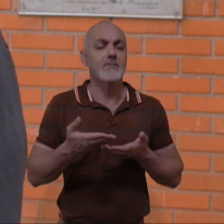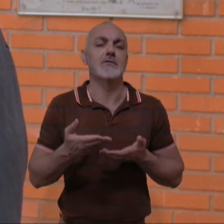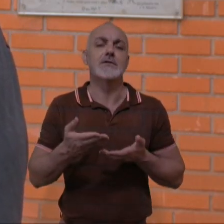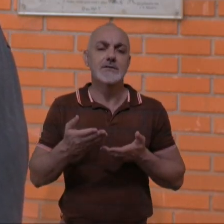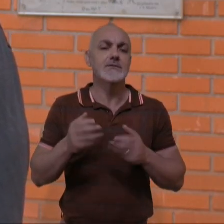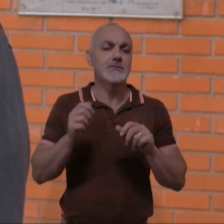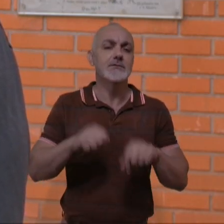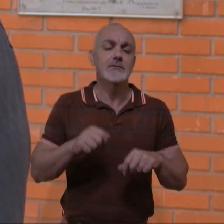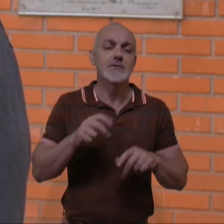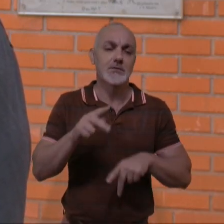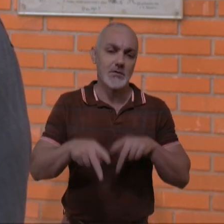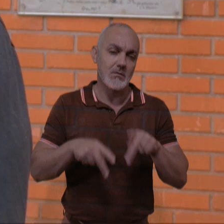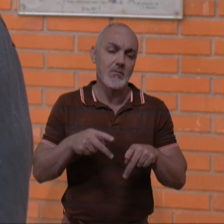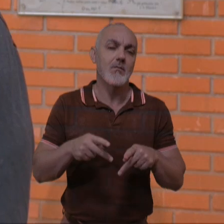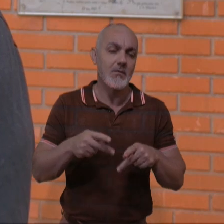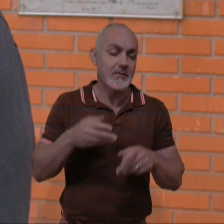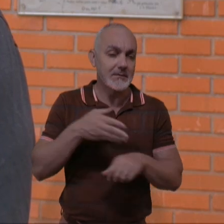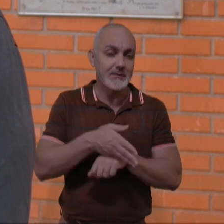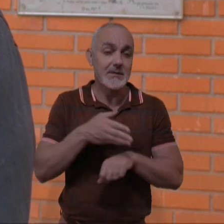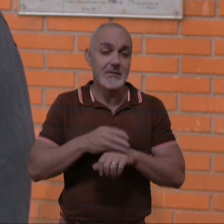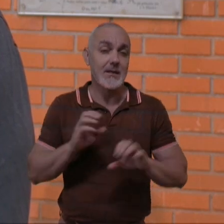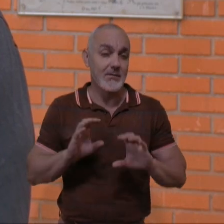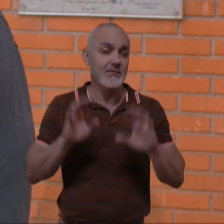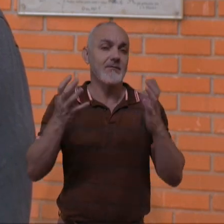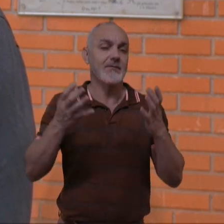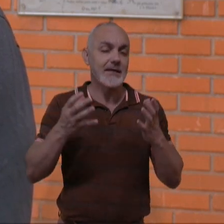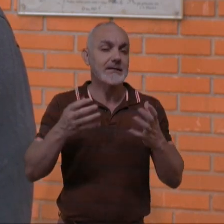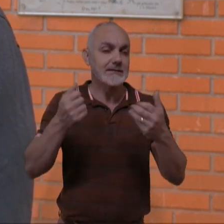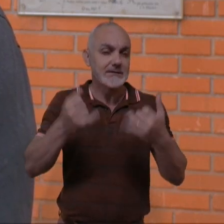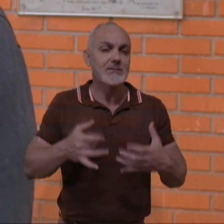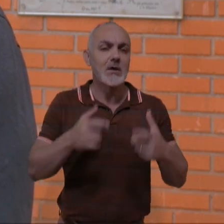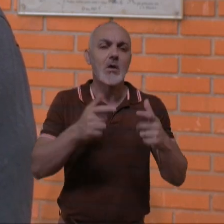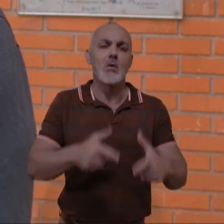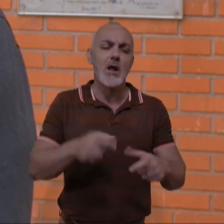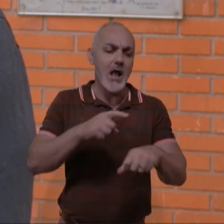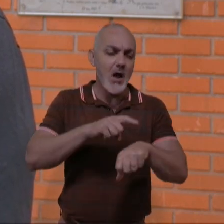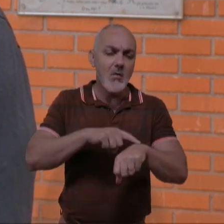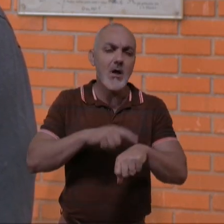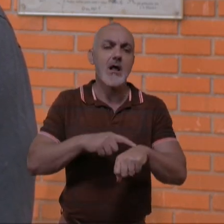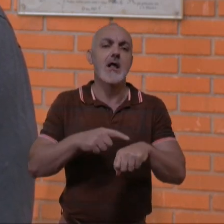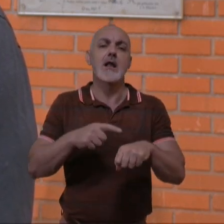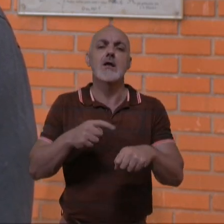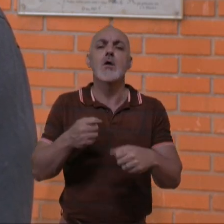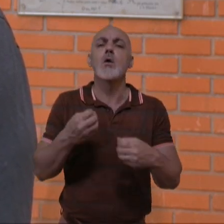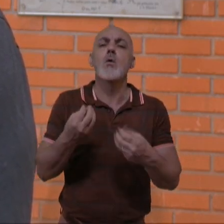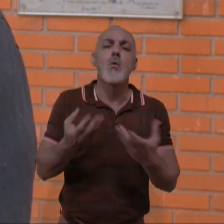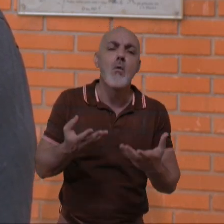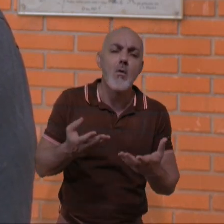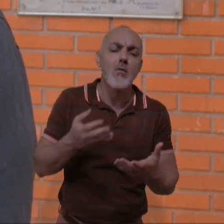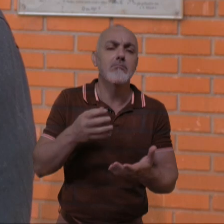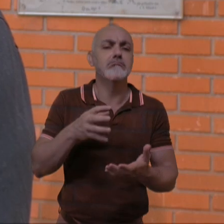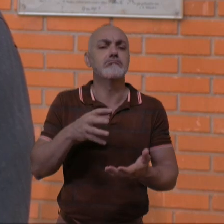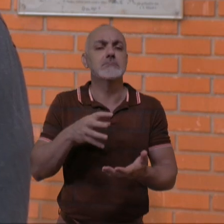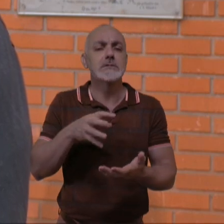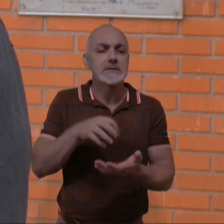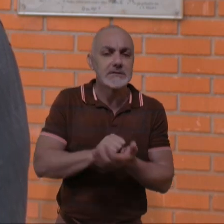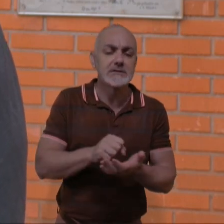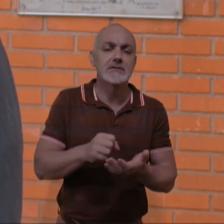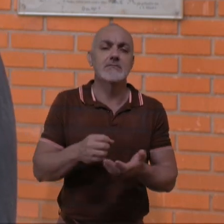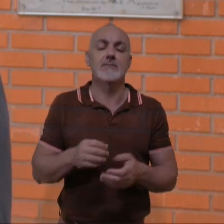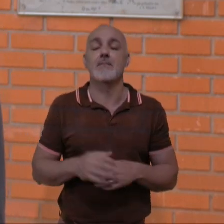público para vir participar do evento. Fala do local, do horário, como que são as inscrições. Fala tudo para o pessoal.